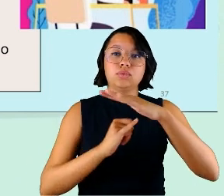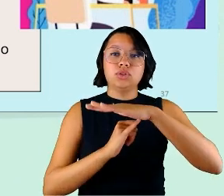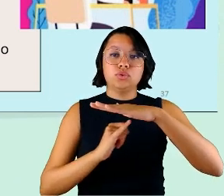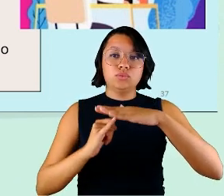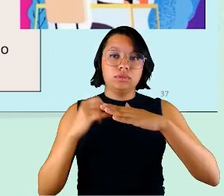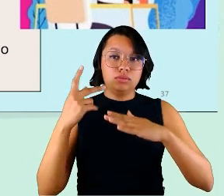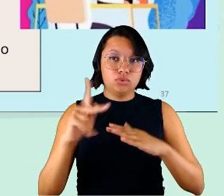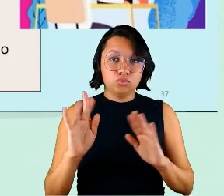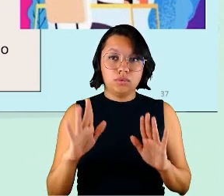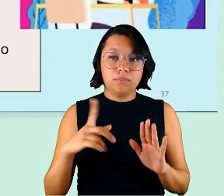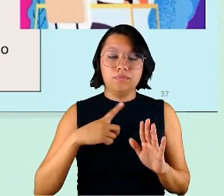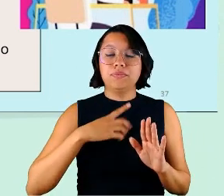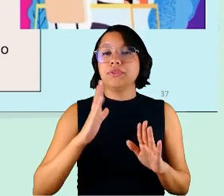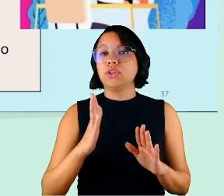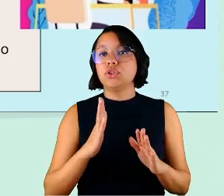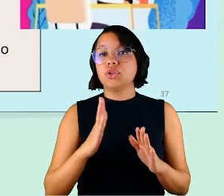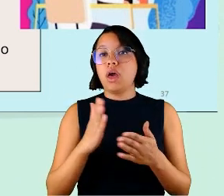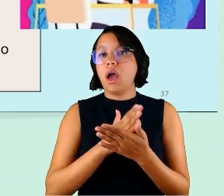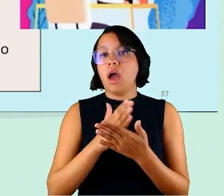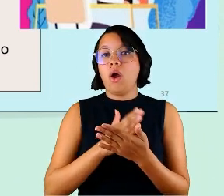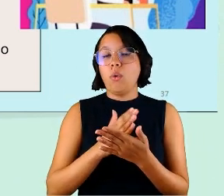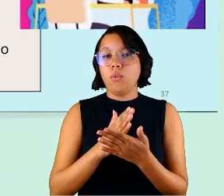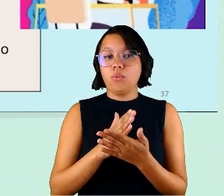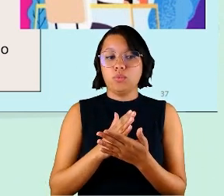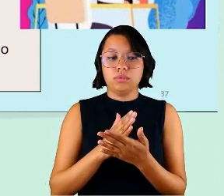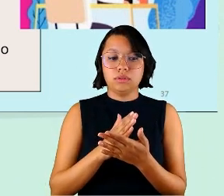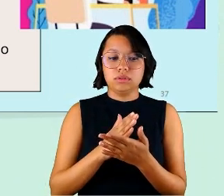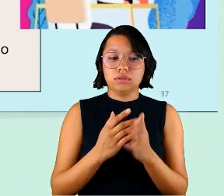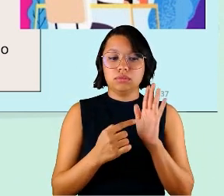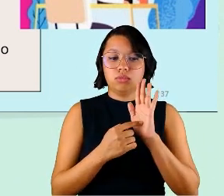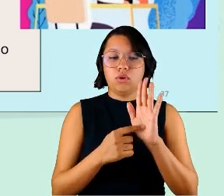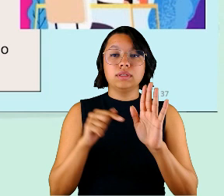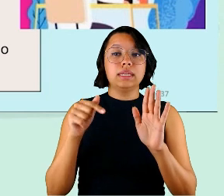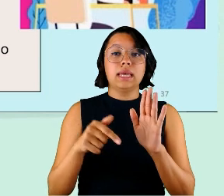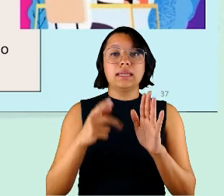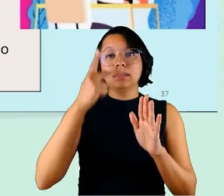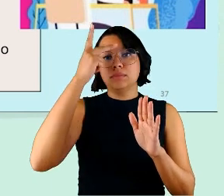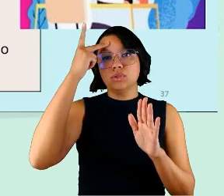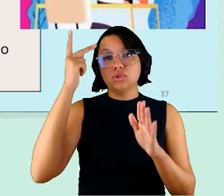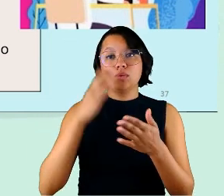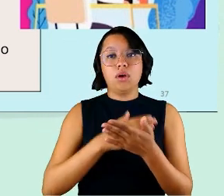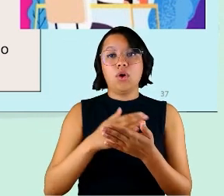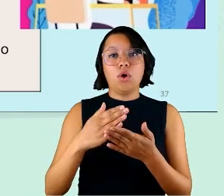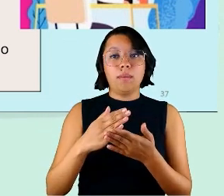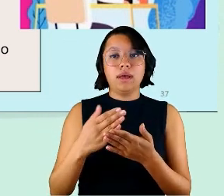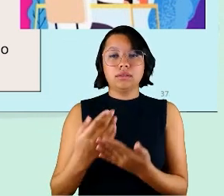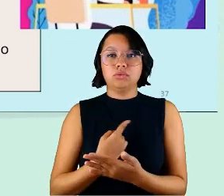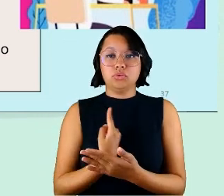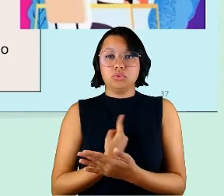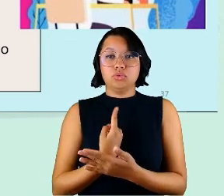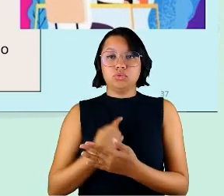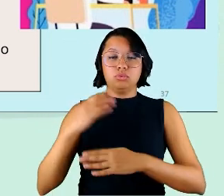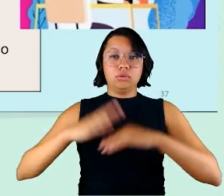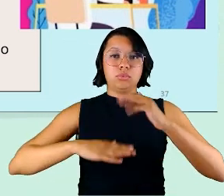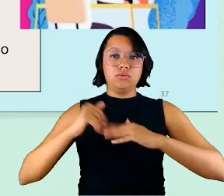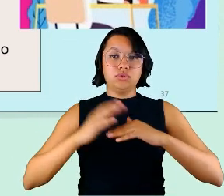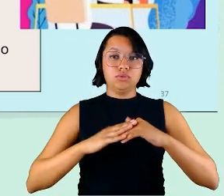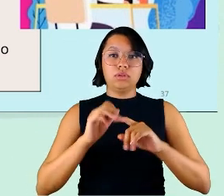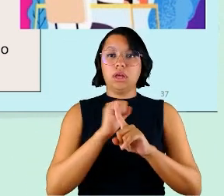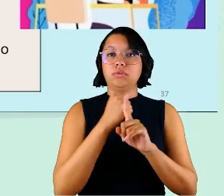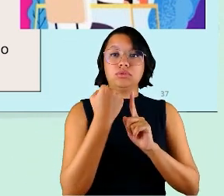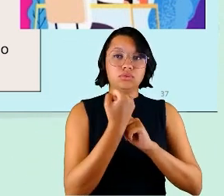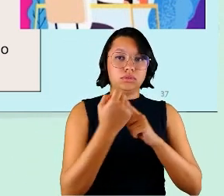a gente tem já alguns indícios de que essa pessoa entra em isolamento profissional e isolamento